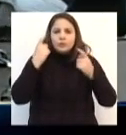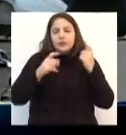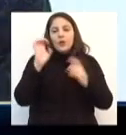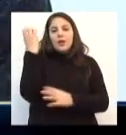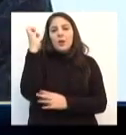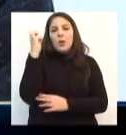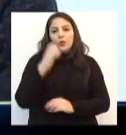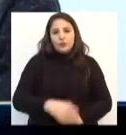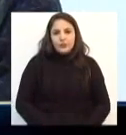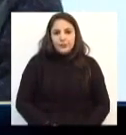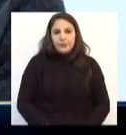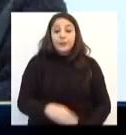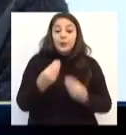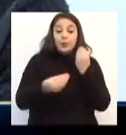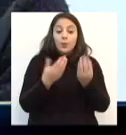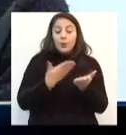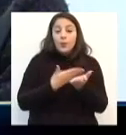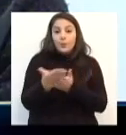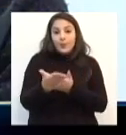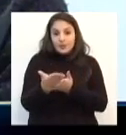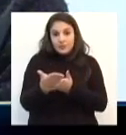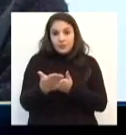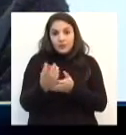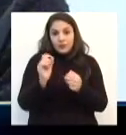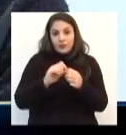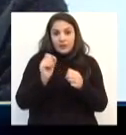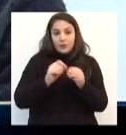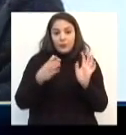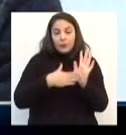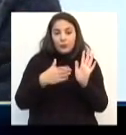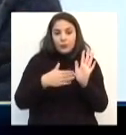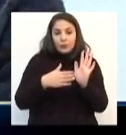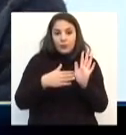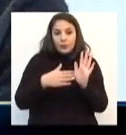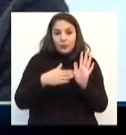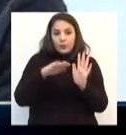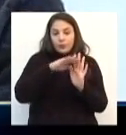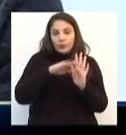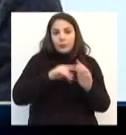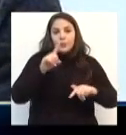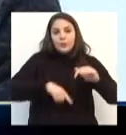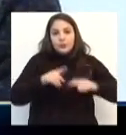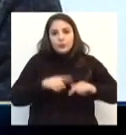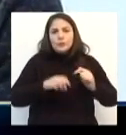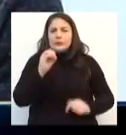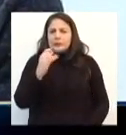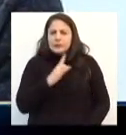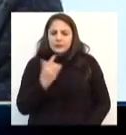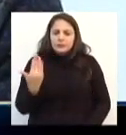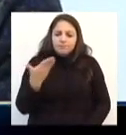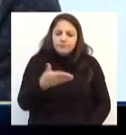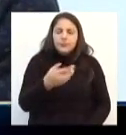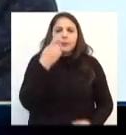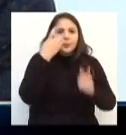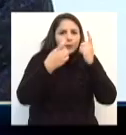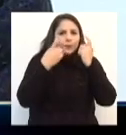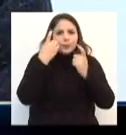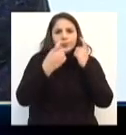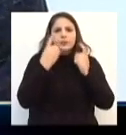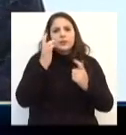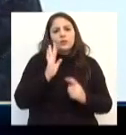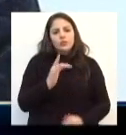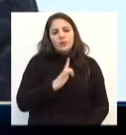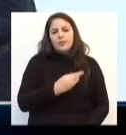ecológica. Como é que eu começo a originar esse produto? Então, se eu peço para o artista montar um cenário que tem essa preocupação, eu já